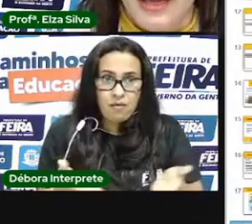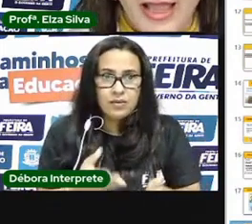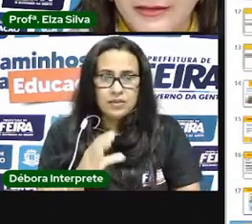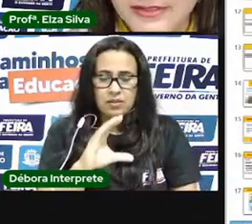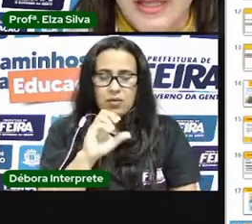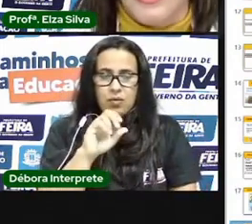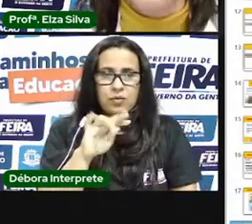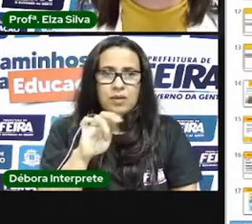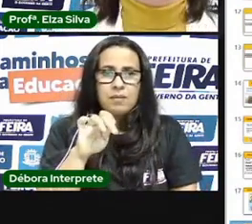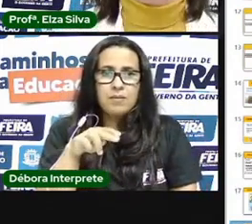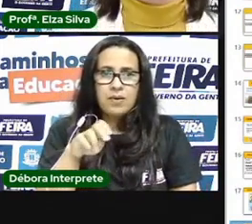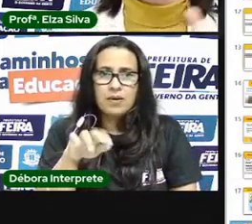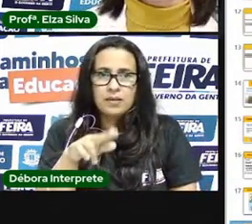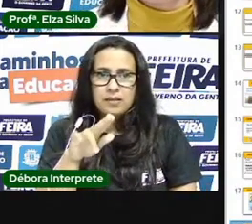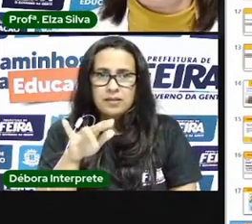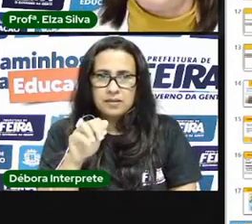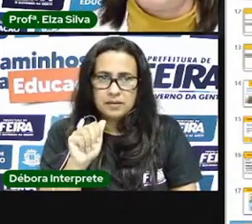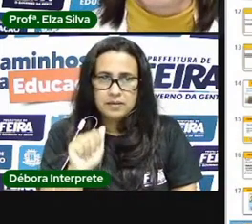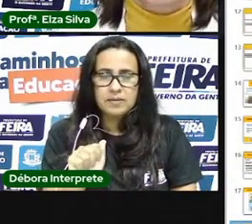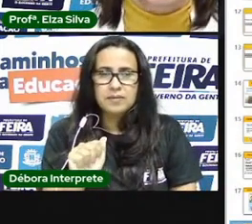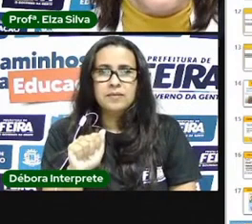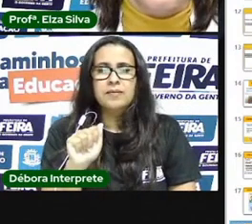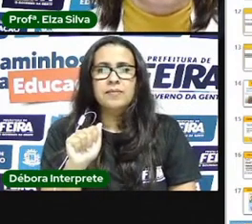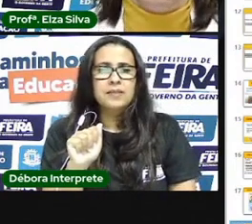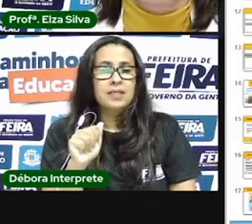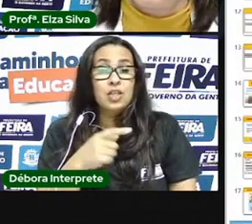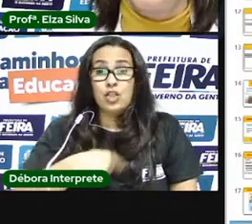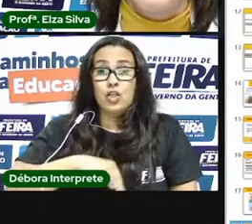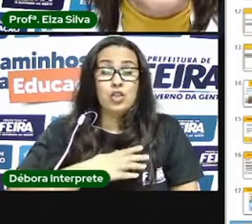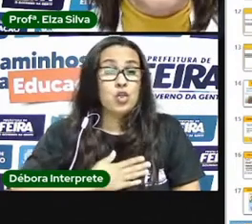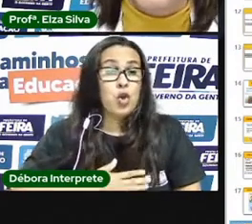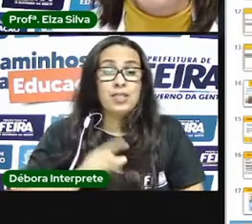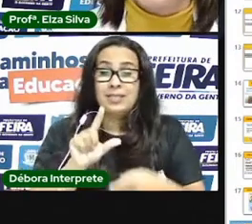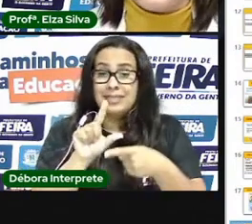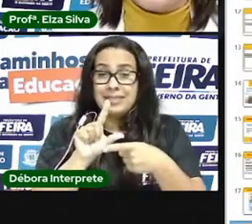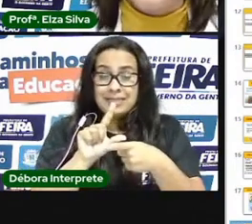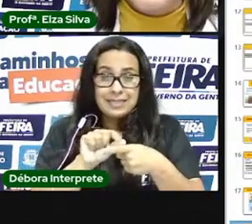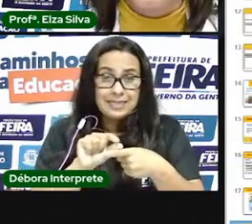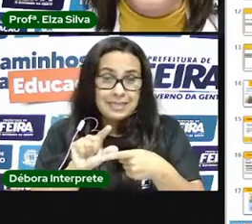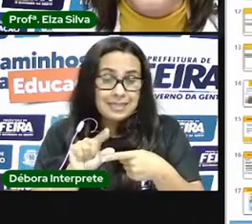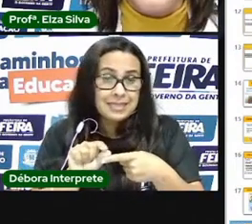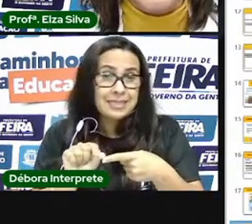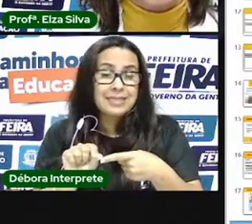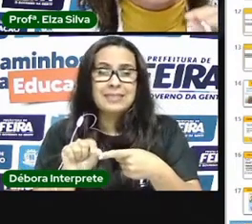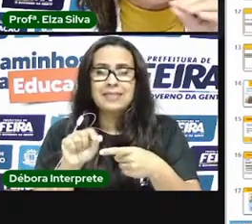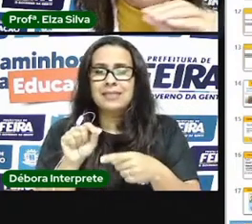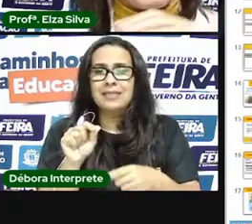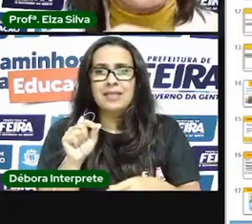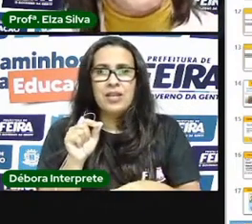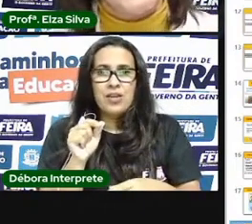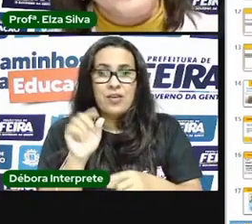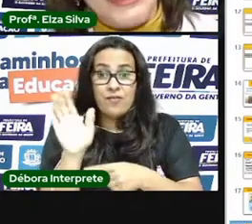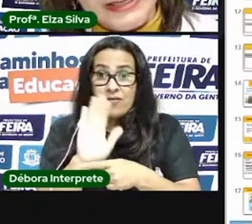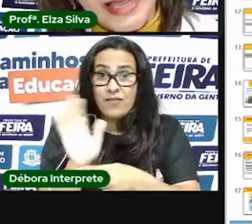vidrados nelas as telenovelas as séries os filmes os desenhos animados e também